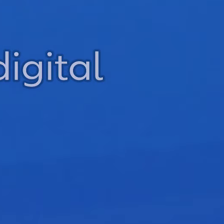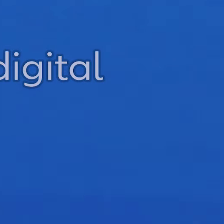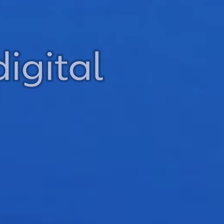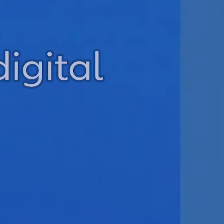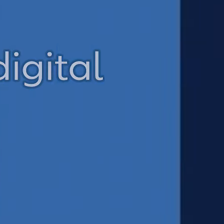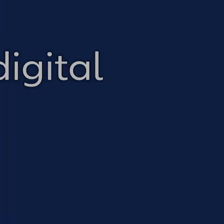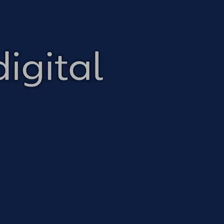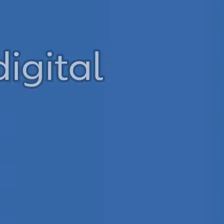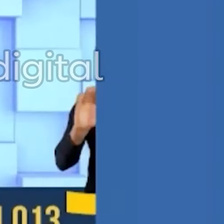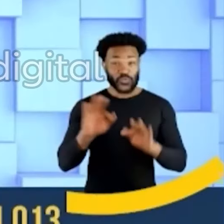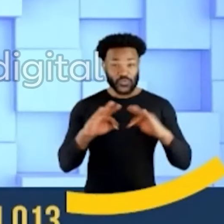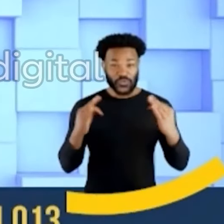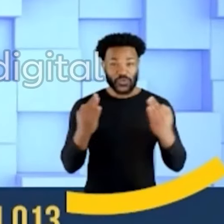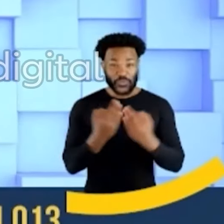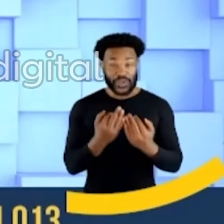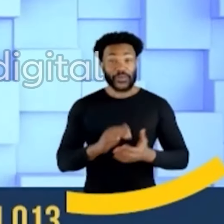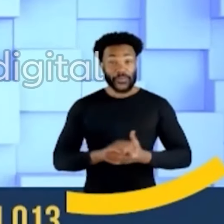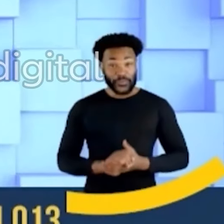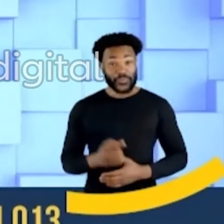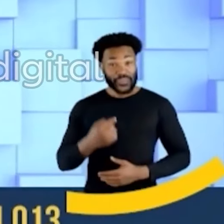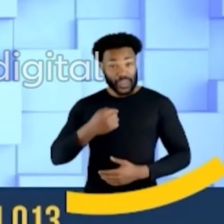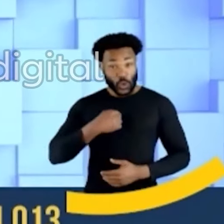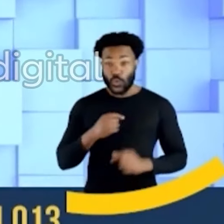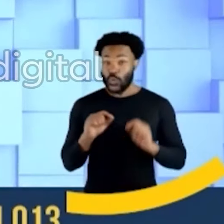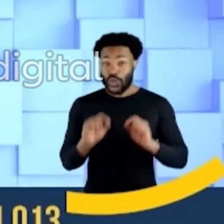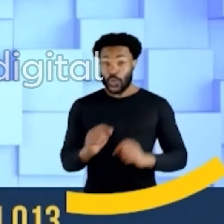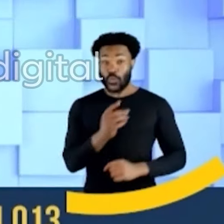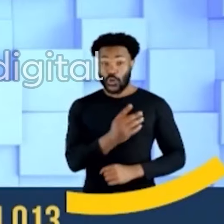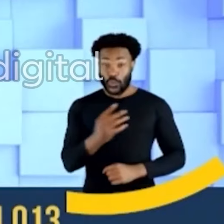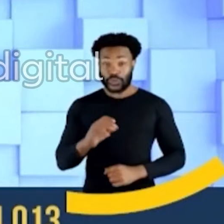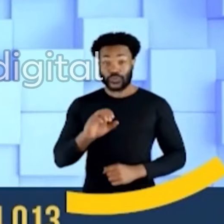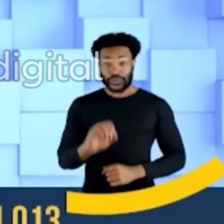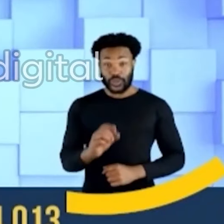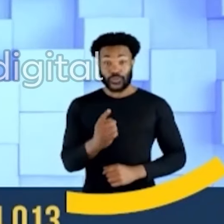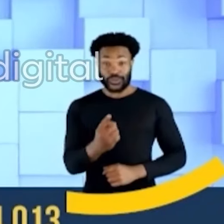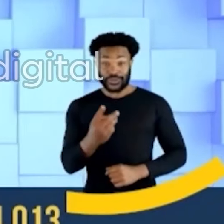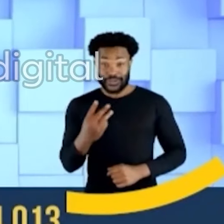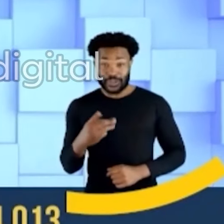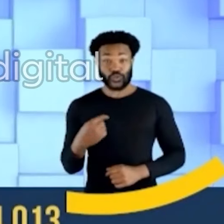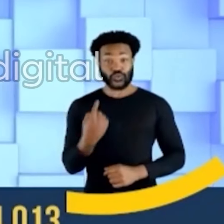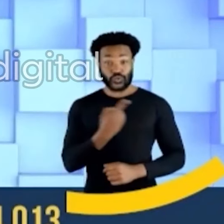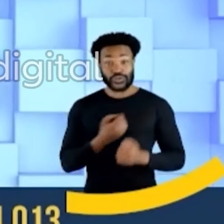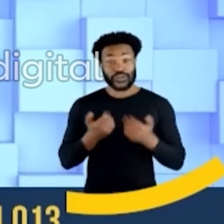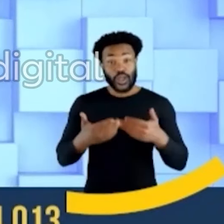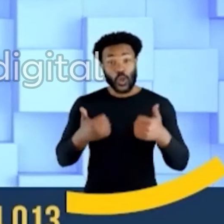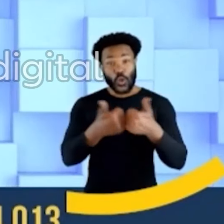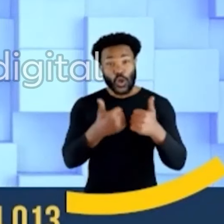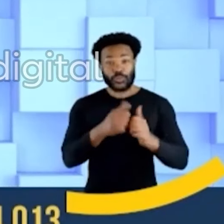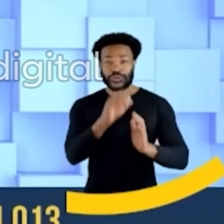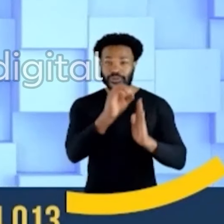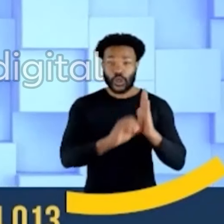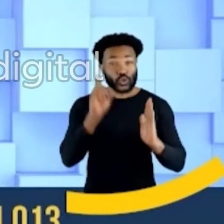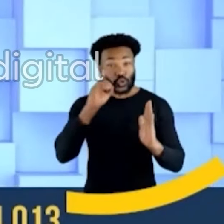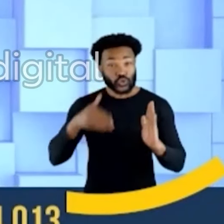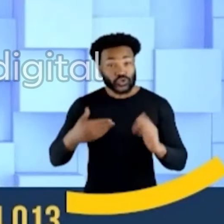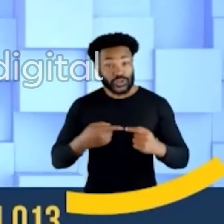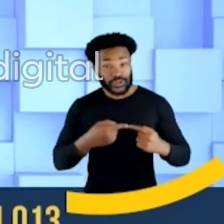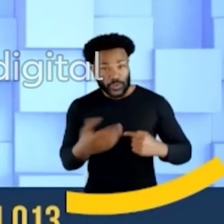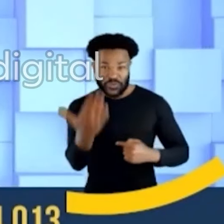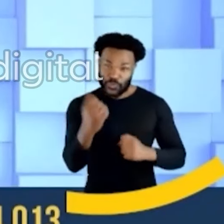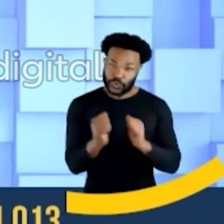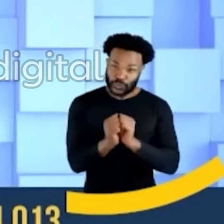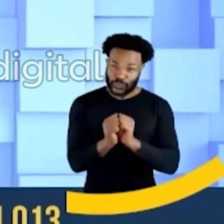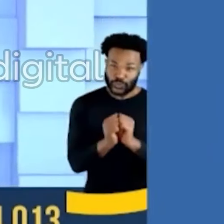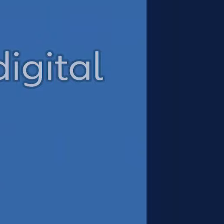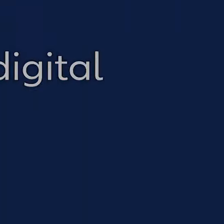União Brasil. Olá família, Guilherme Corrêa do Salve, 4-4-0-13. Vamos garantir tarifa zero todos os dias da semana.